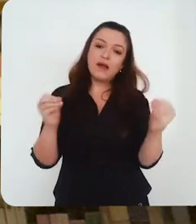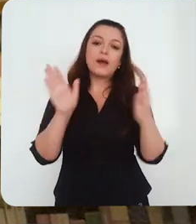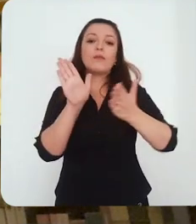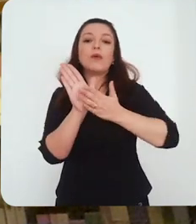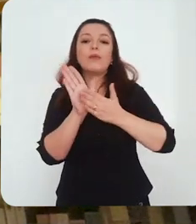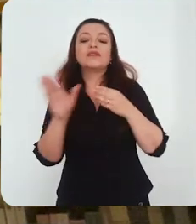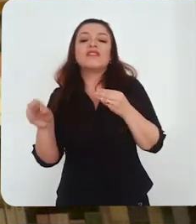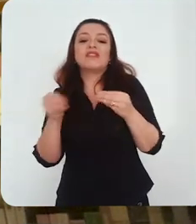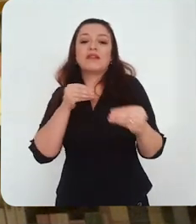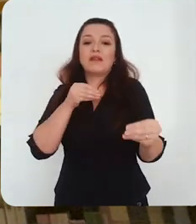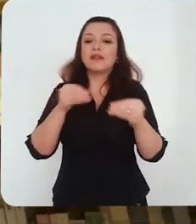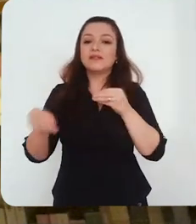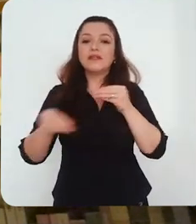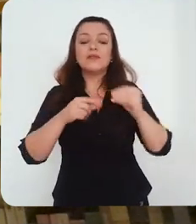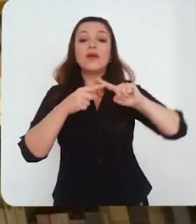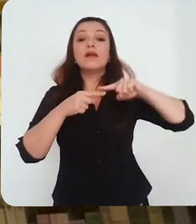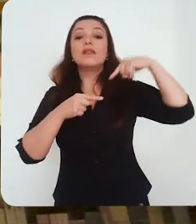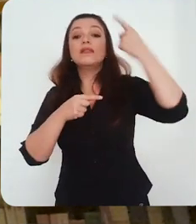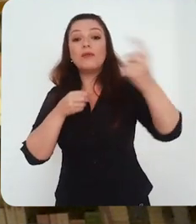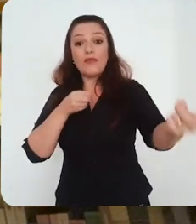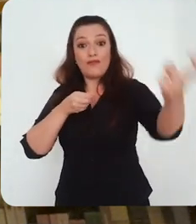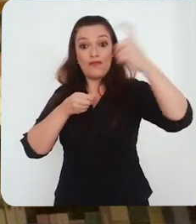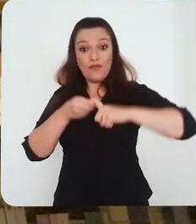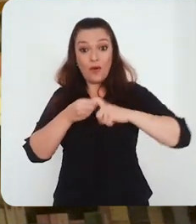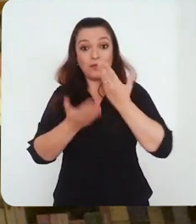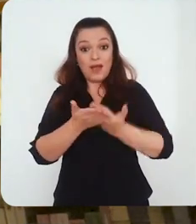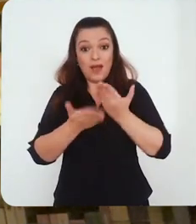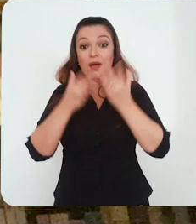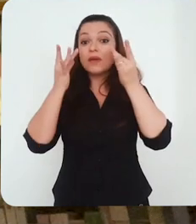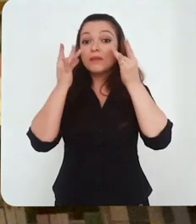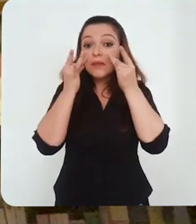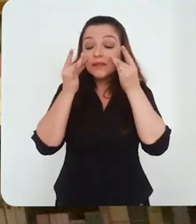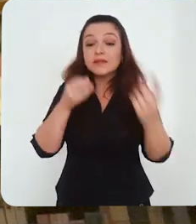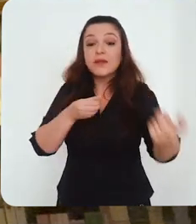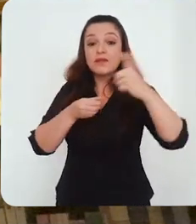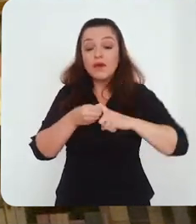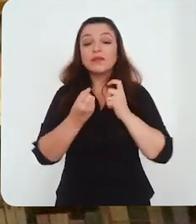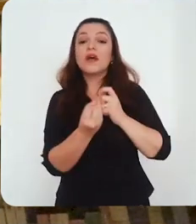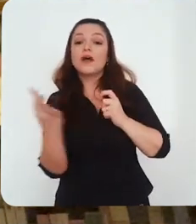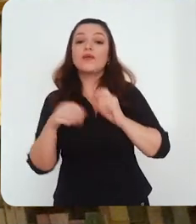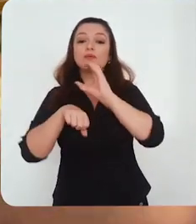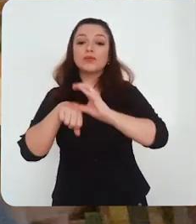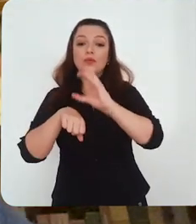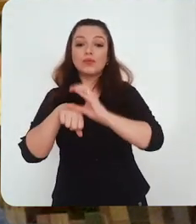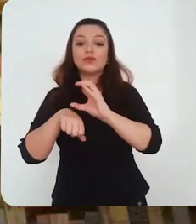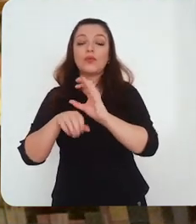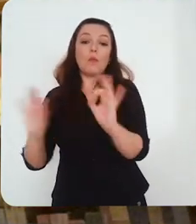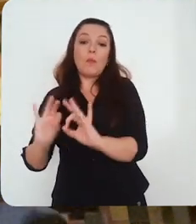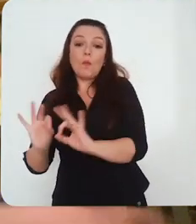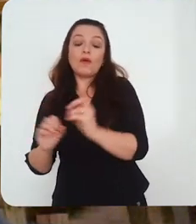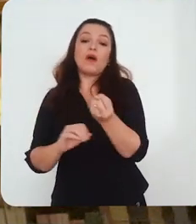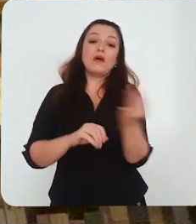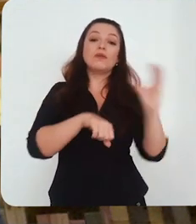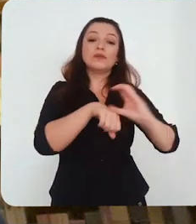flexibilidade, os desafios depois na compatibilização dos cursos que aderiram de algum modo, daqueles que não